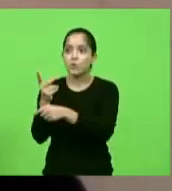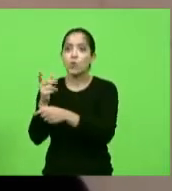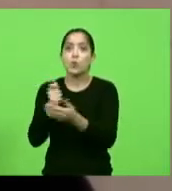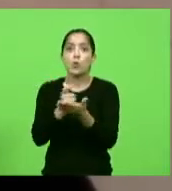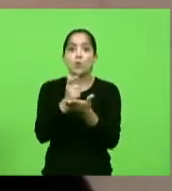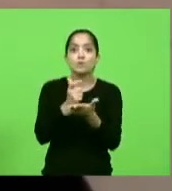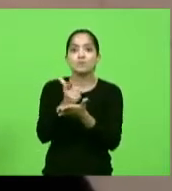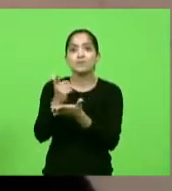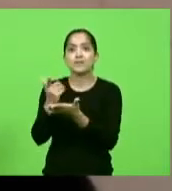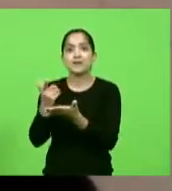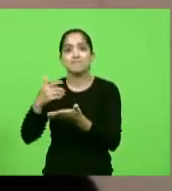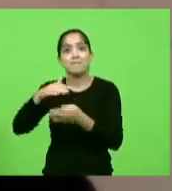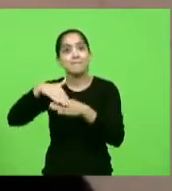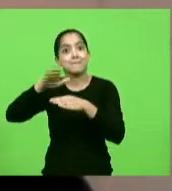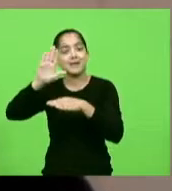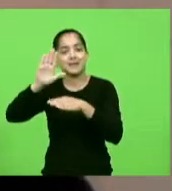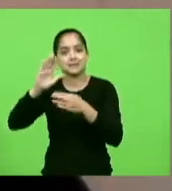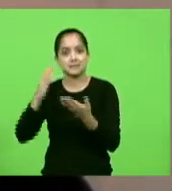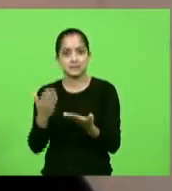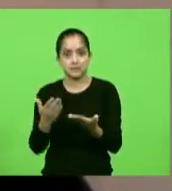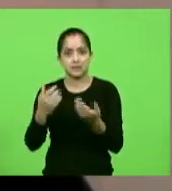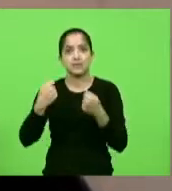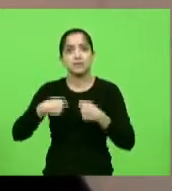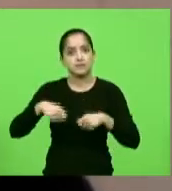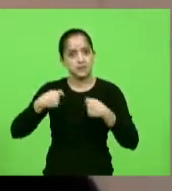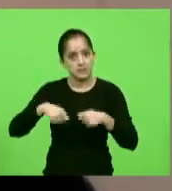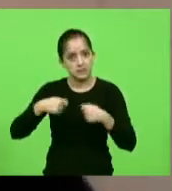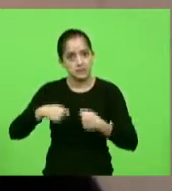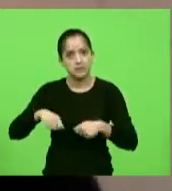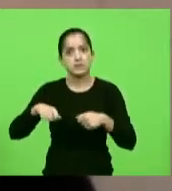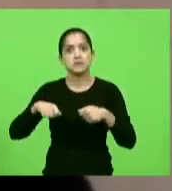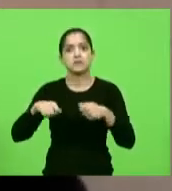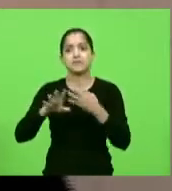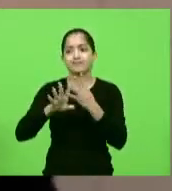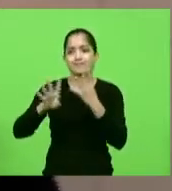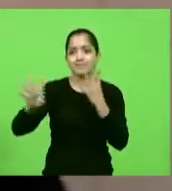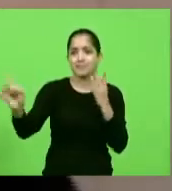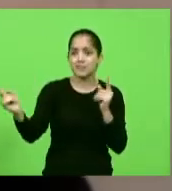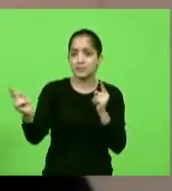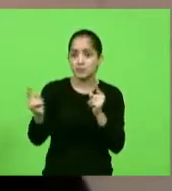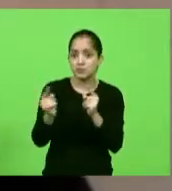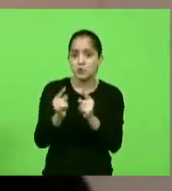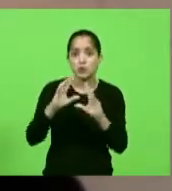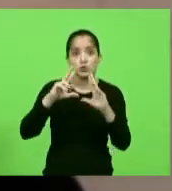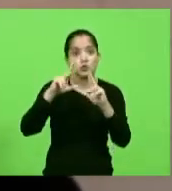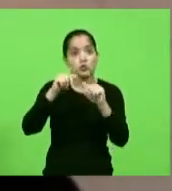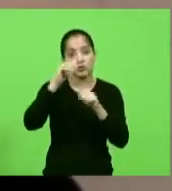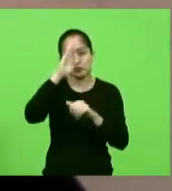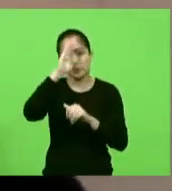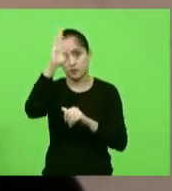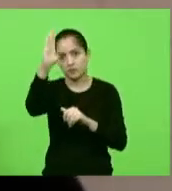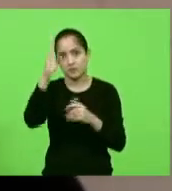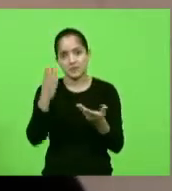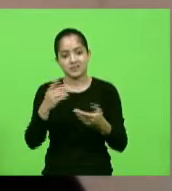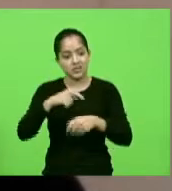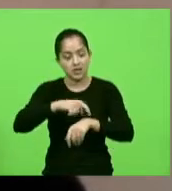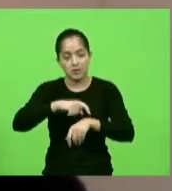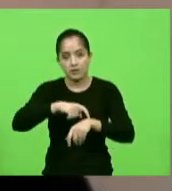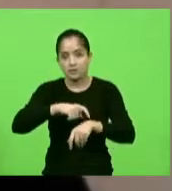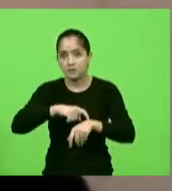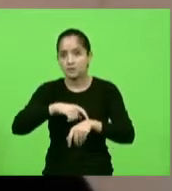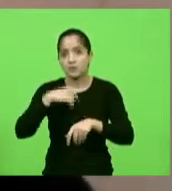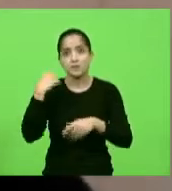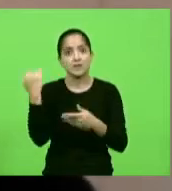catarinenses. Nós precisamos fazer essa fila andar, todo mundo é prioridade, nessas alturas do campeonato não tem